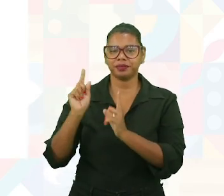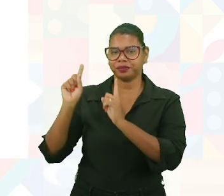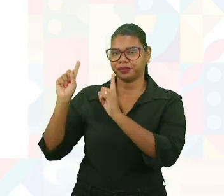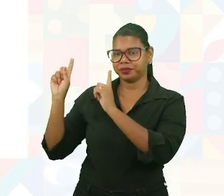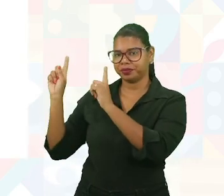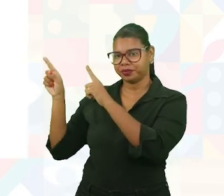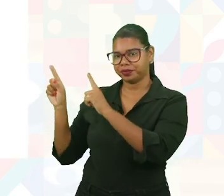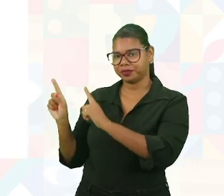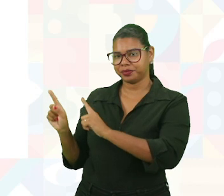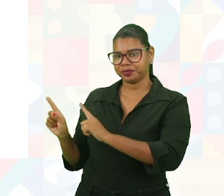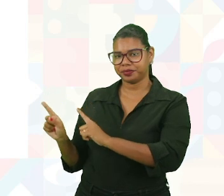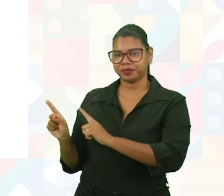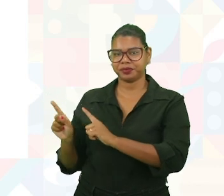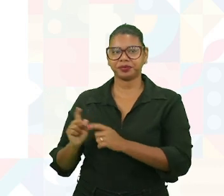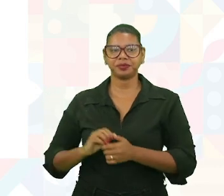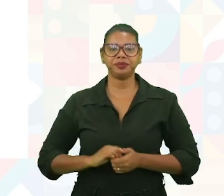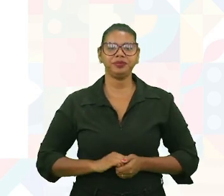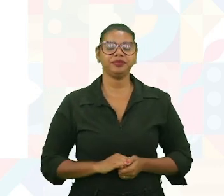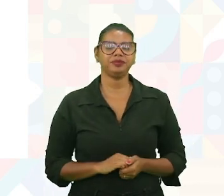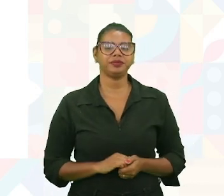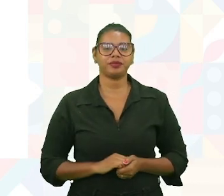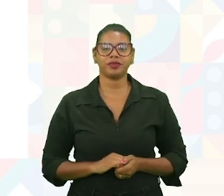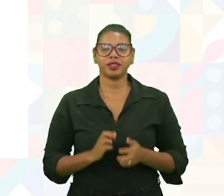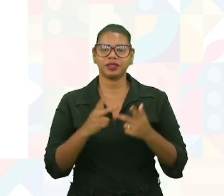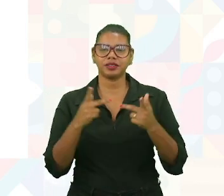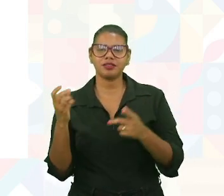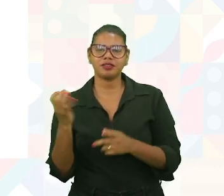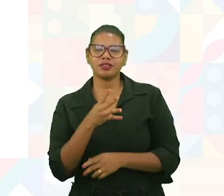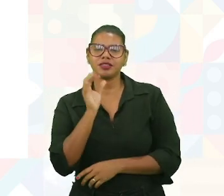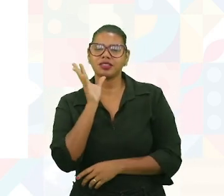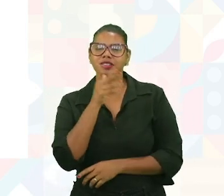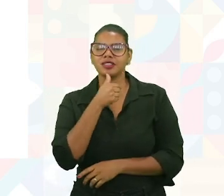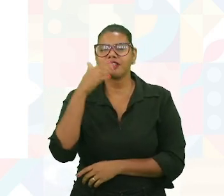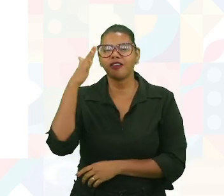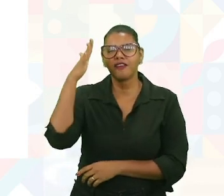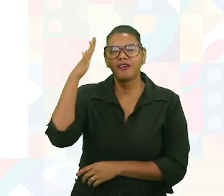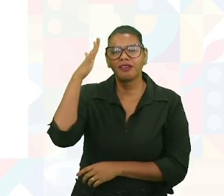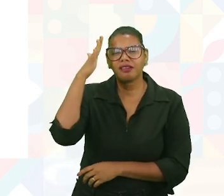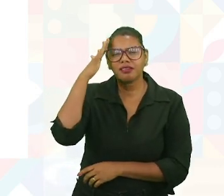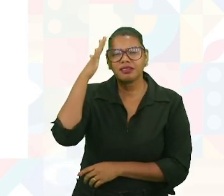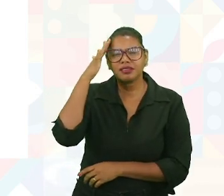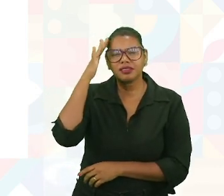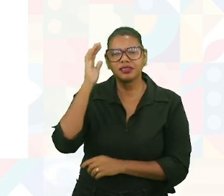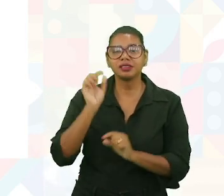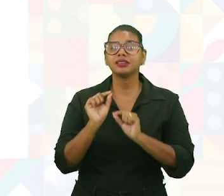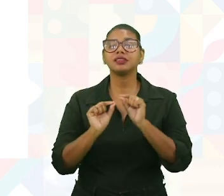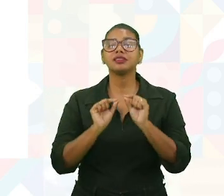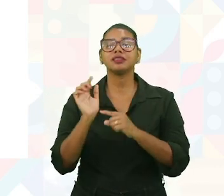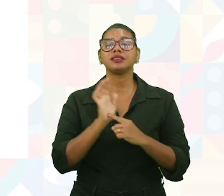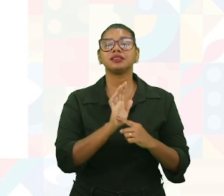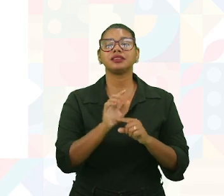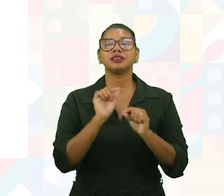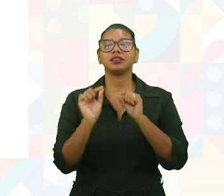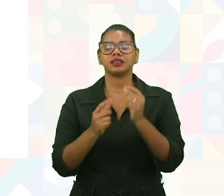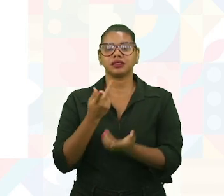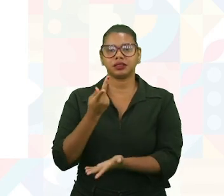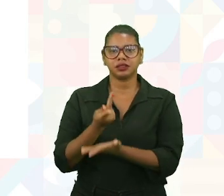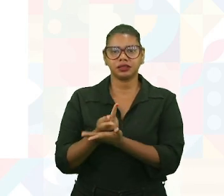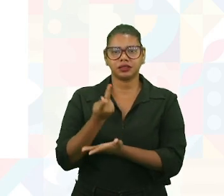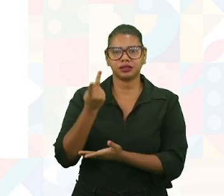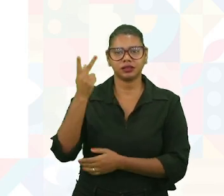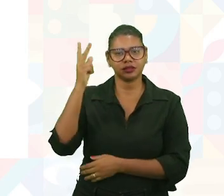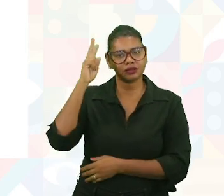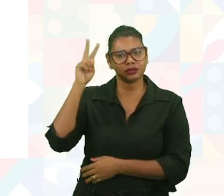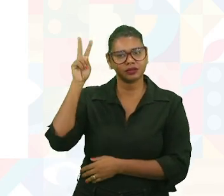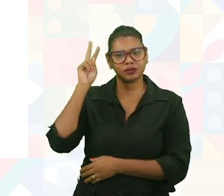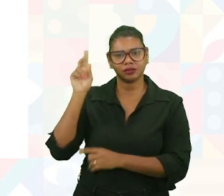Mas antes de falar das tendências, eu queria que a gente entendesse um pouquinho lá atrás o que foi que houve na história. Então,